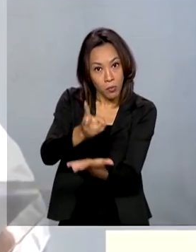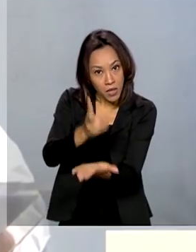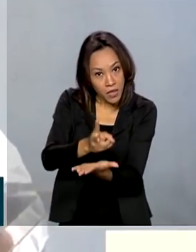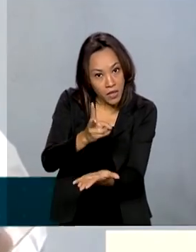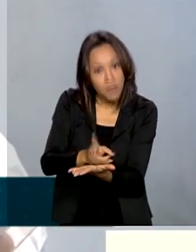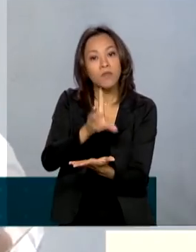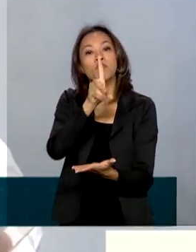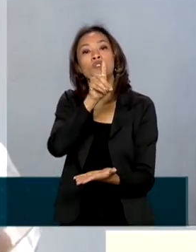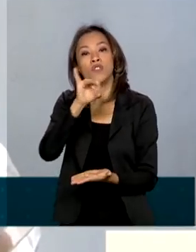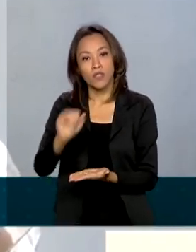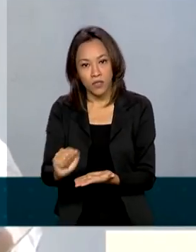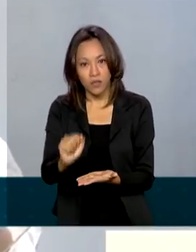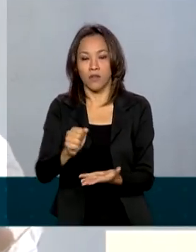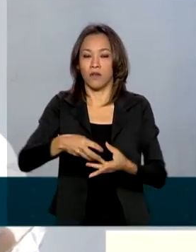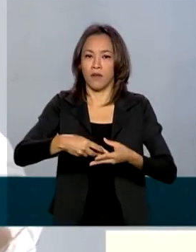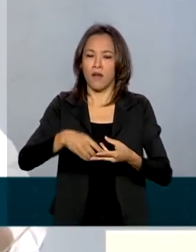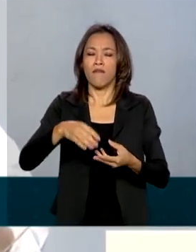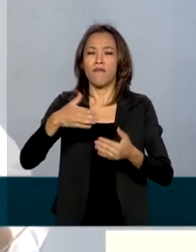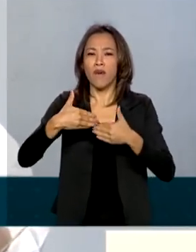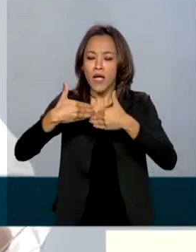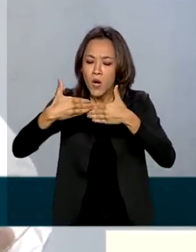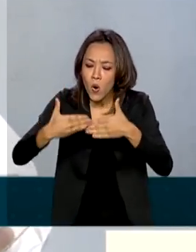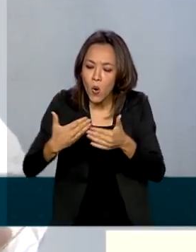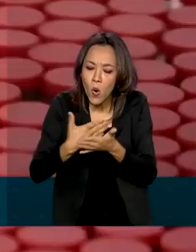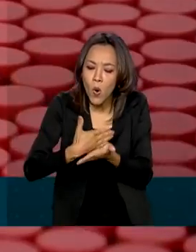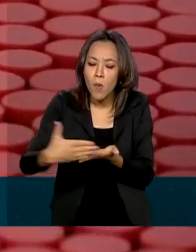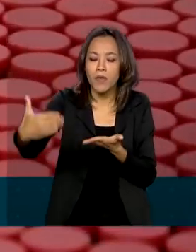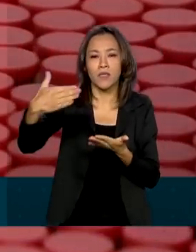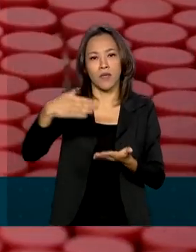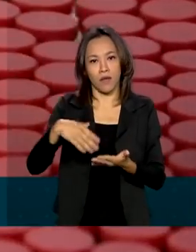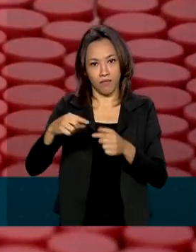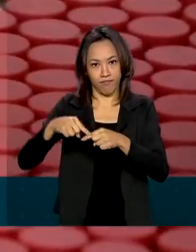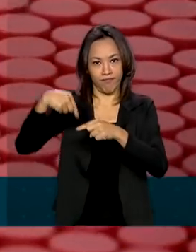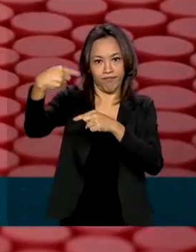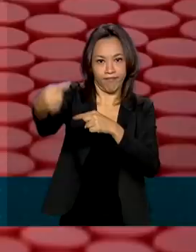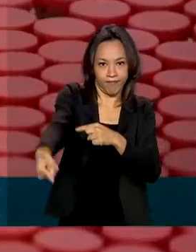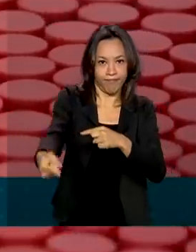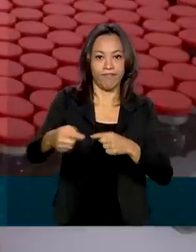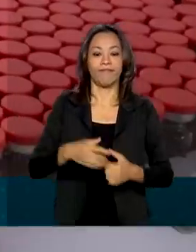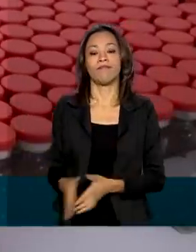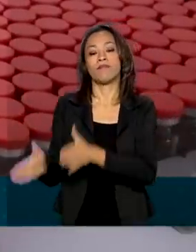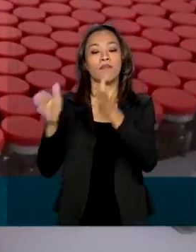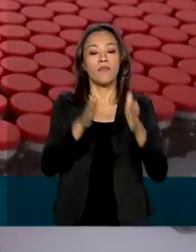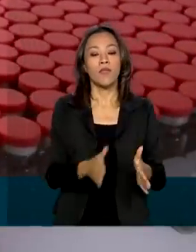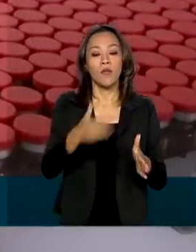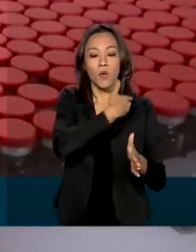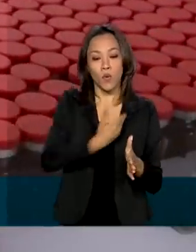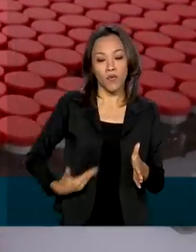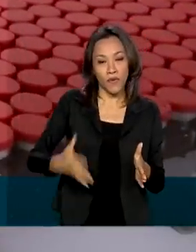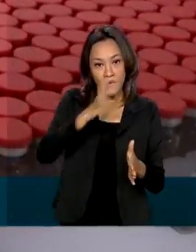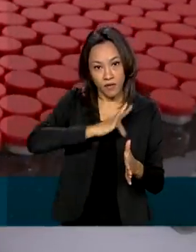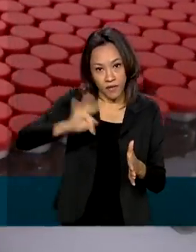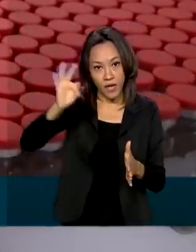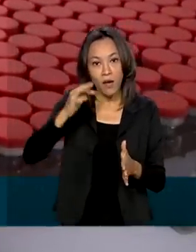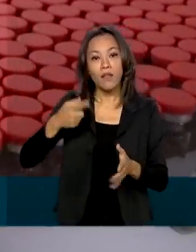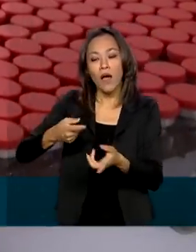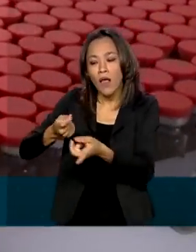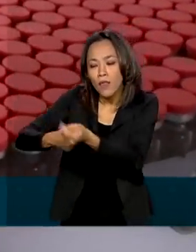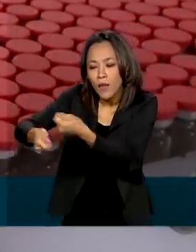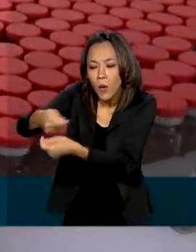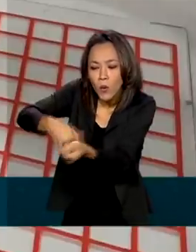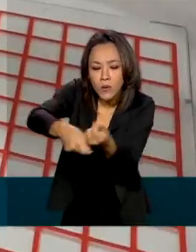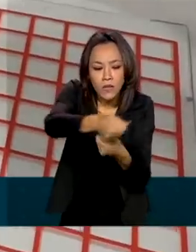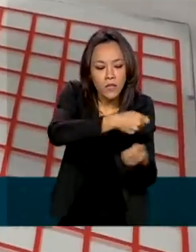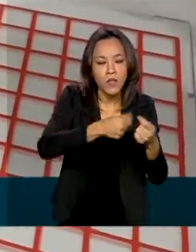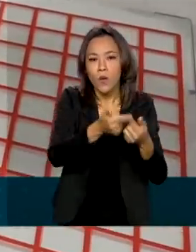A vacina vai começar no dia D, na hora H. O governo federal também está negociando com outros laboratórios. Em